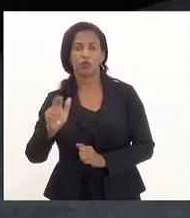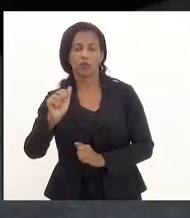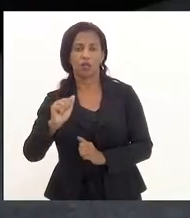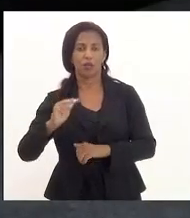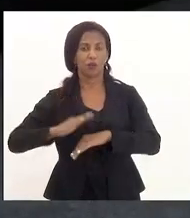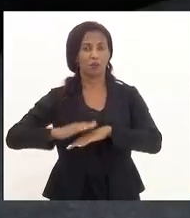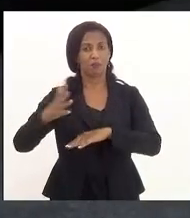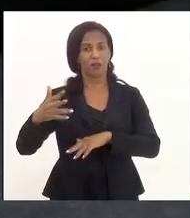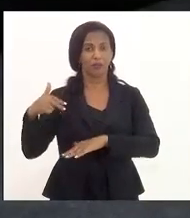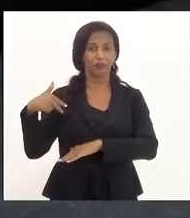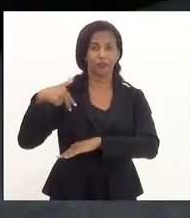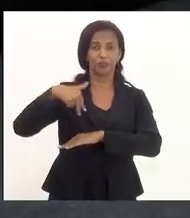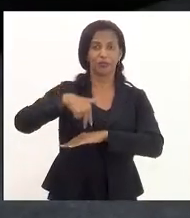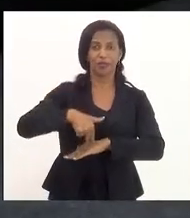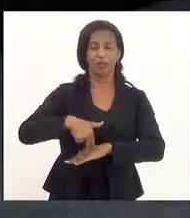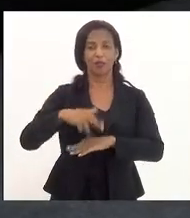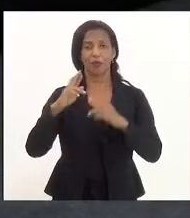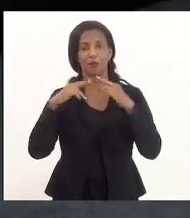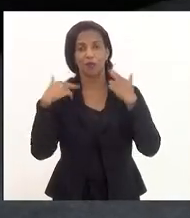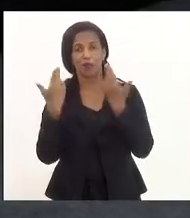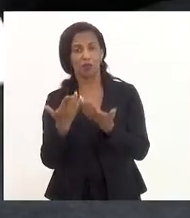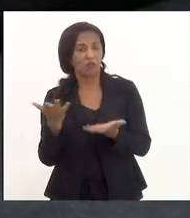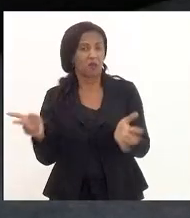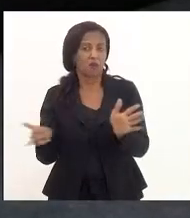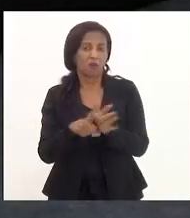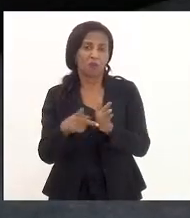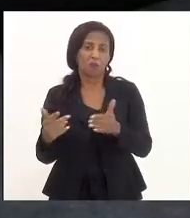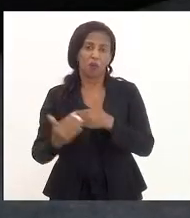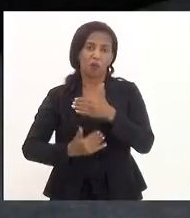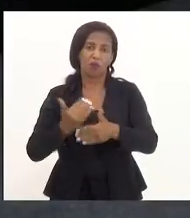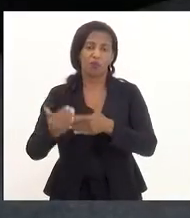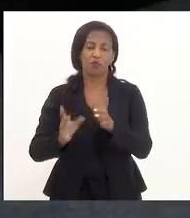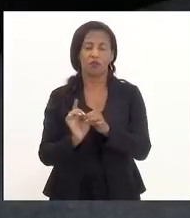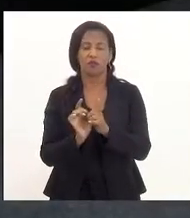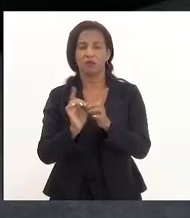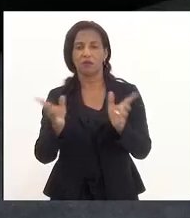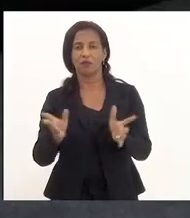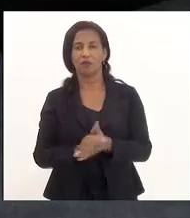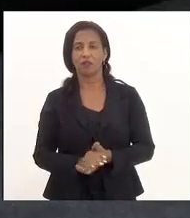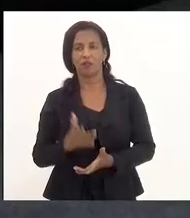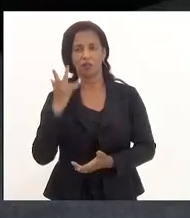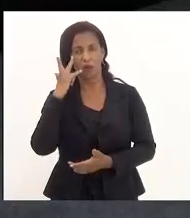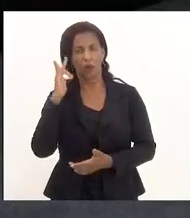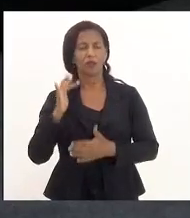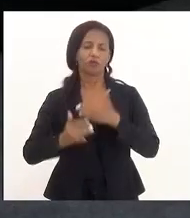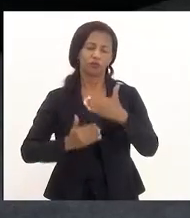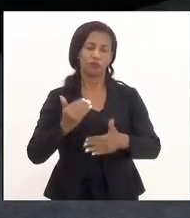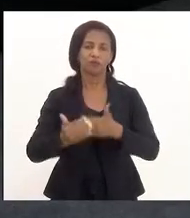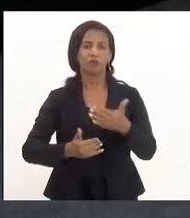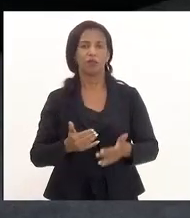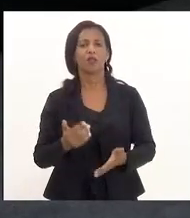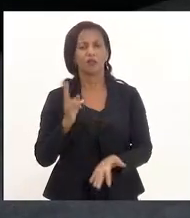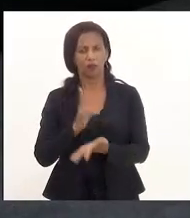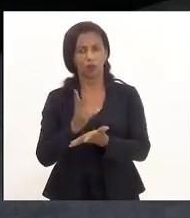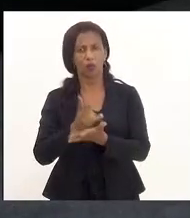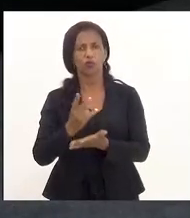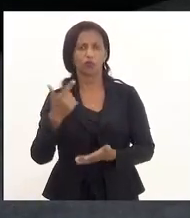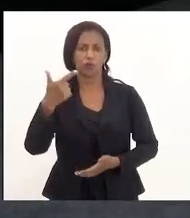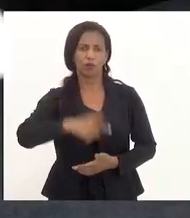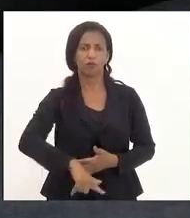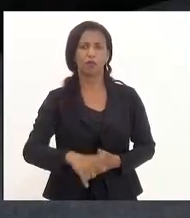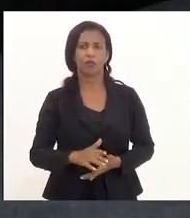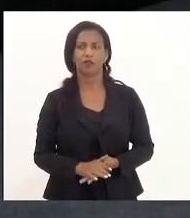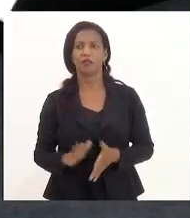mais para um palanque do que em uma audiência pública, mas isso faz parte do processo democrático. E acho que avançamos bastante e ainda vamos avançar muito mais.